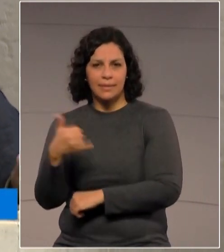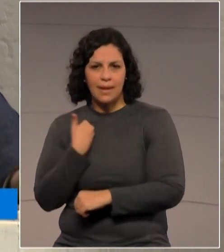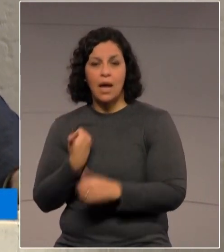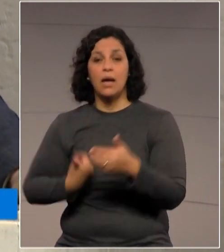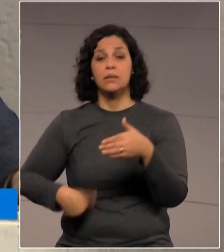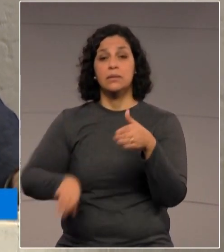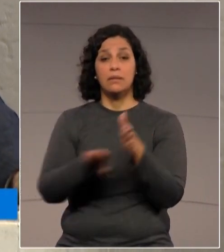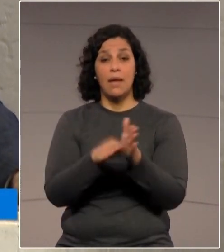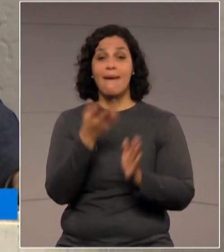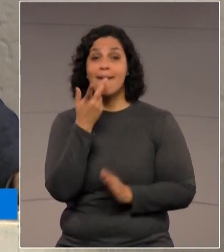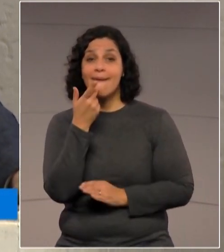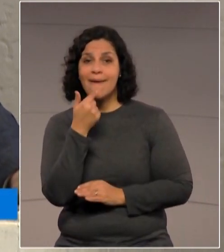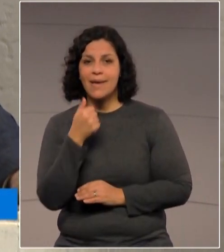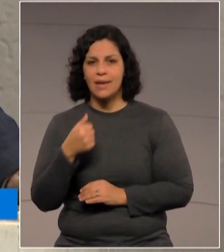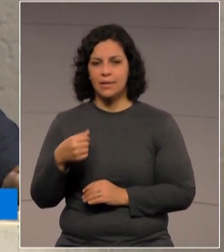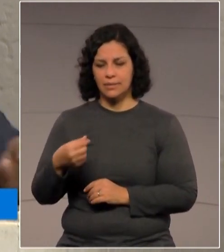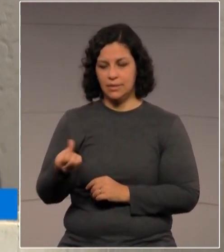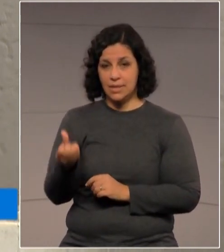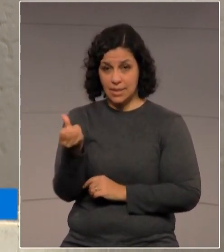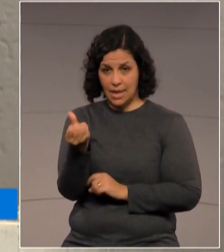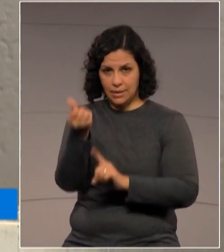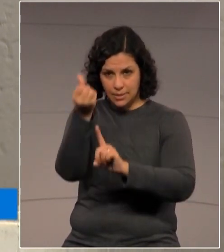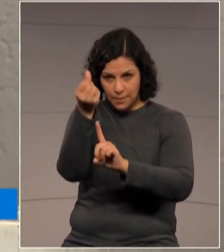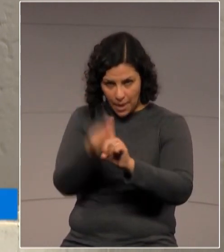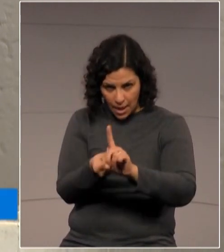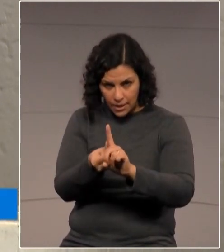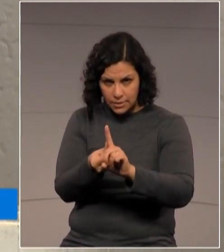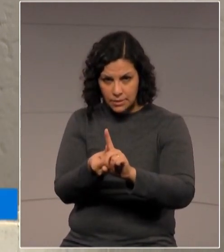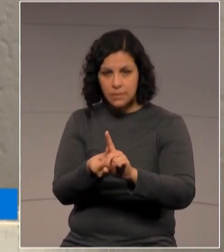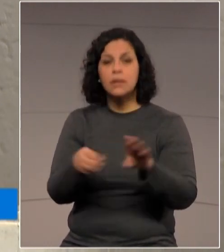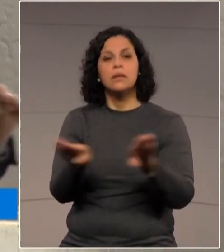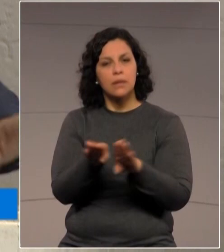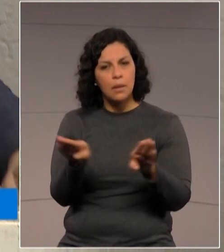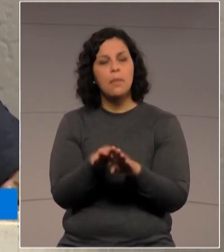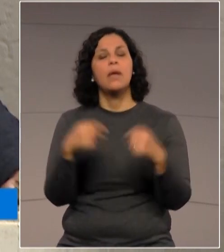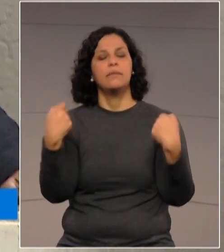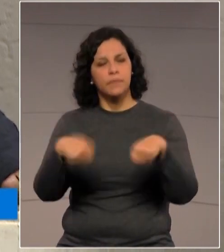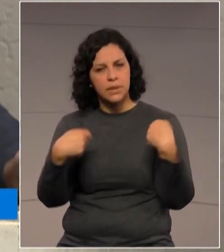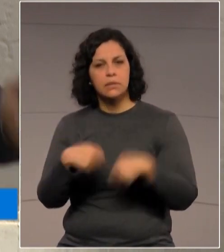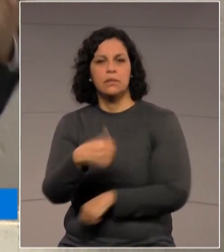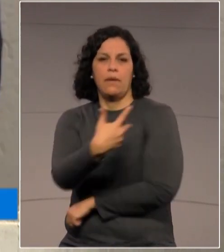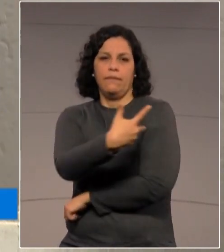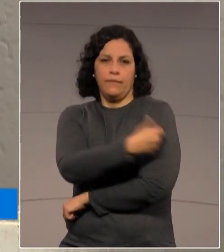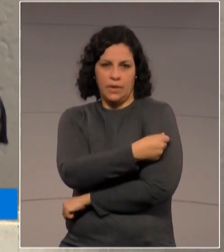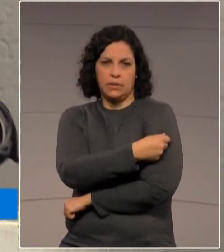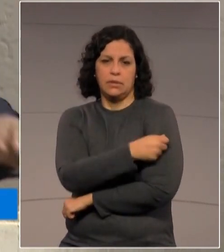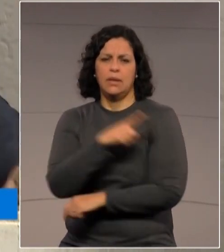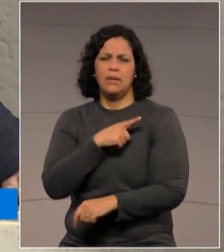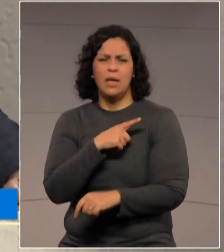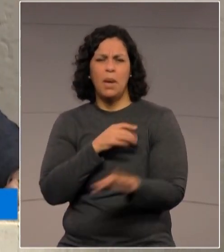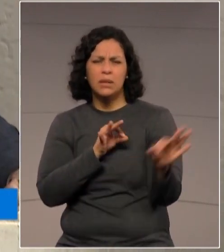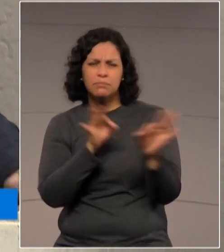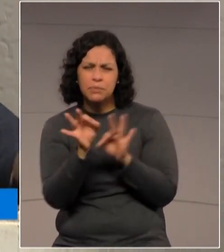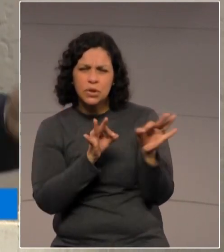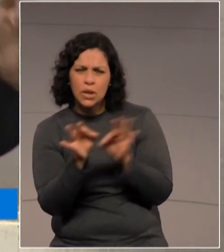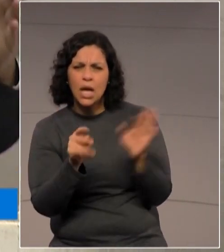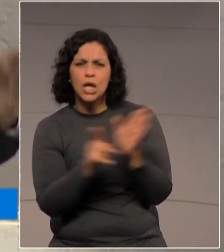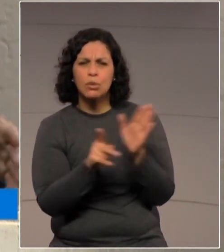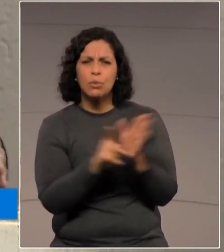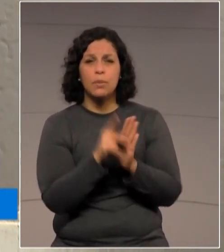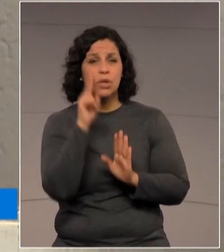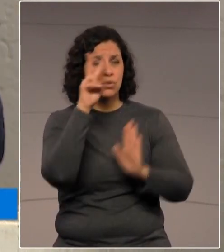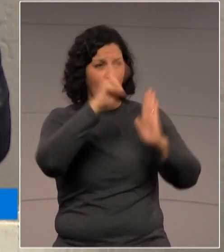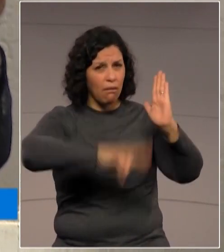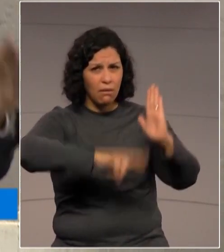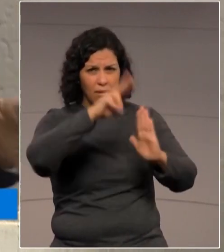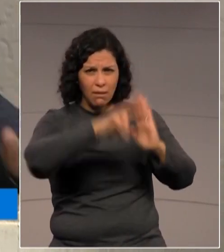Agora, crianças maiores de seis meses também podem ser vacinadas. Tem todo um esquema vacinal nas páginas do Ministério